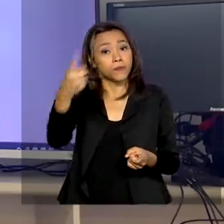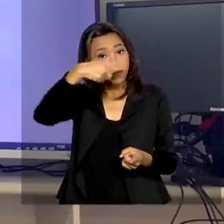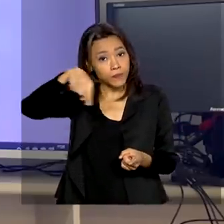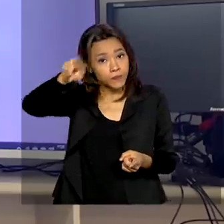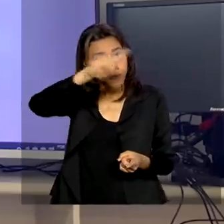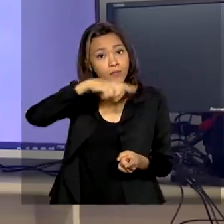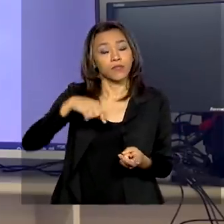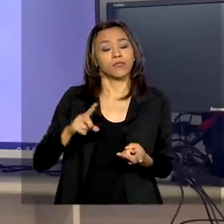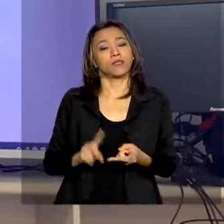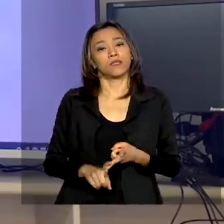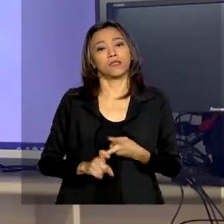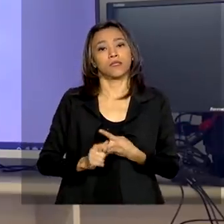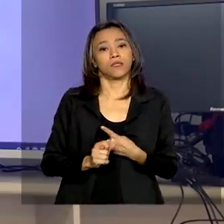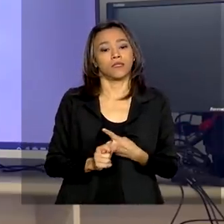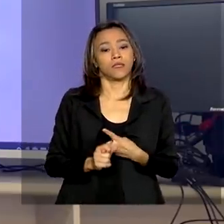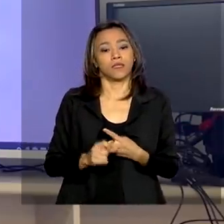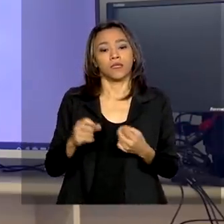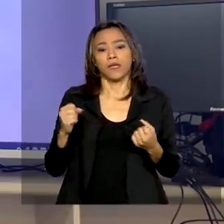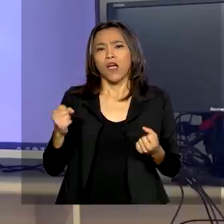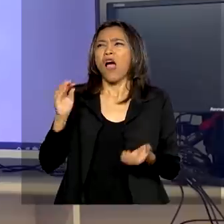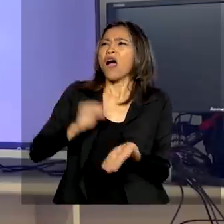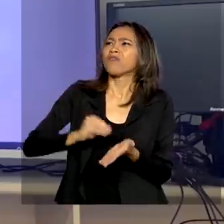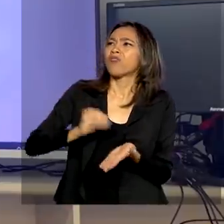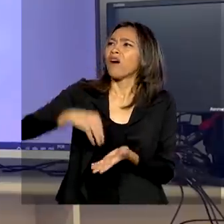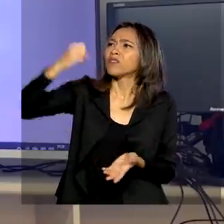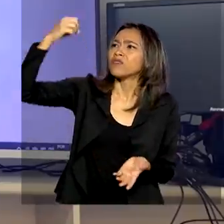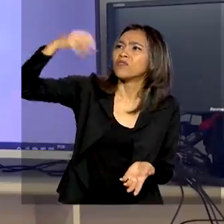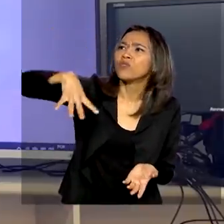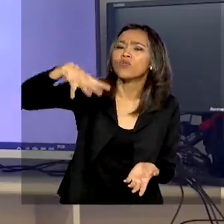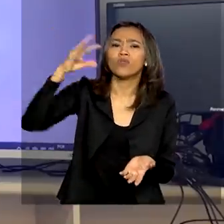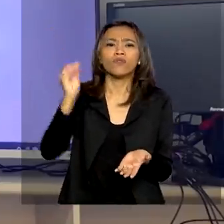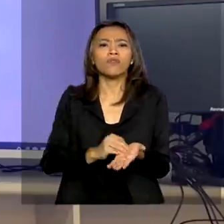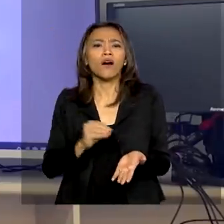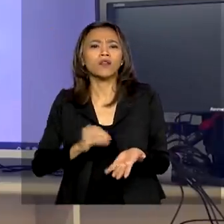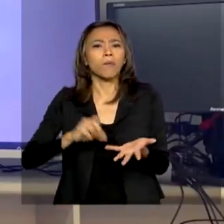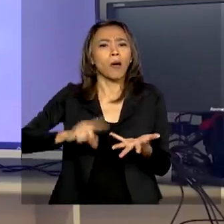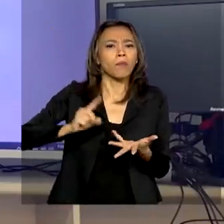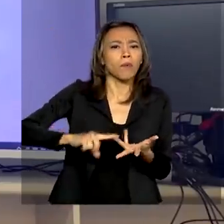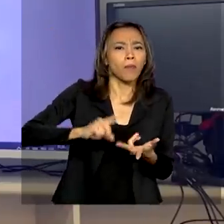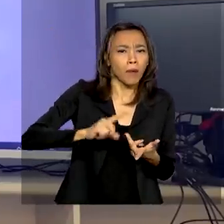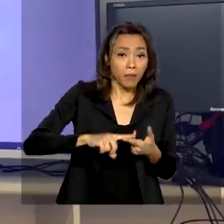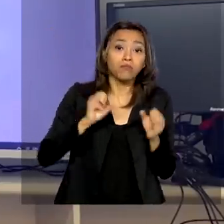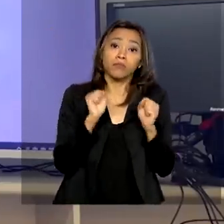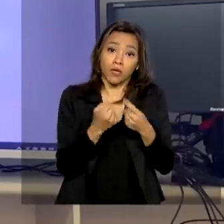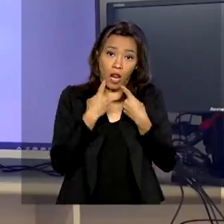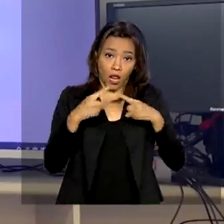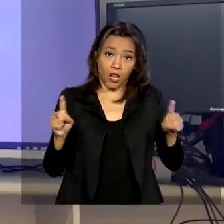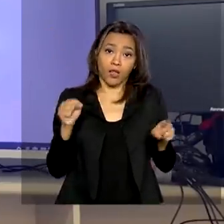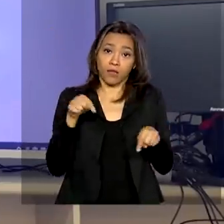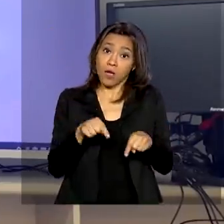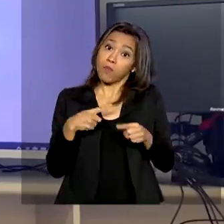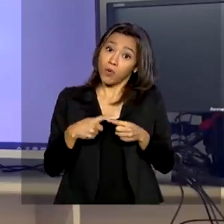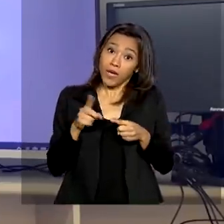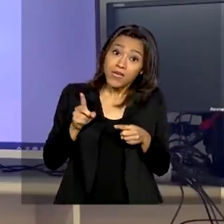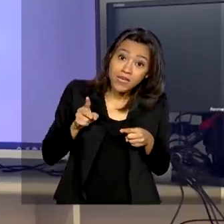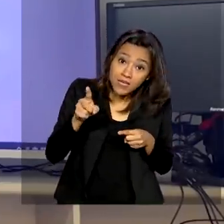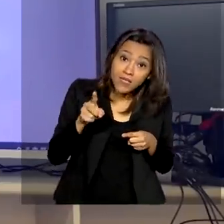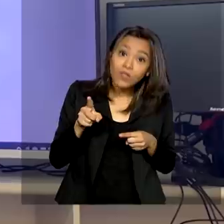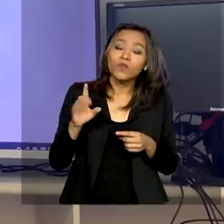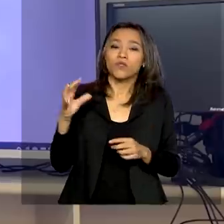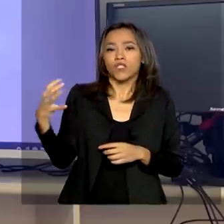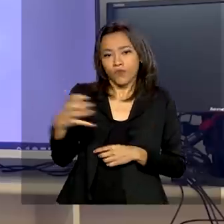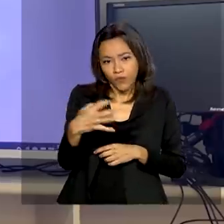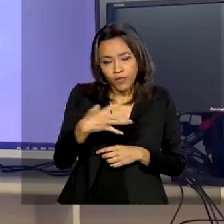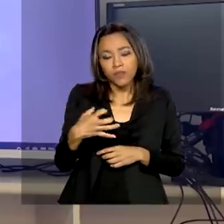como por exemplo, buraco, falta de iluminação, poda de árvore. Por quê? Porque é comprovado que esses fatores impactam